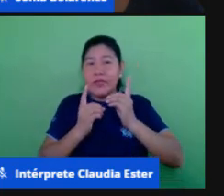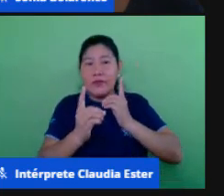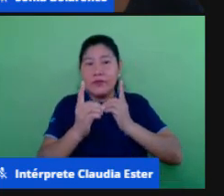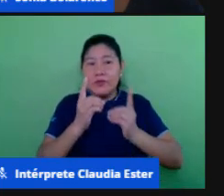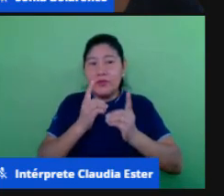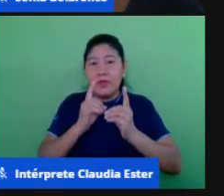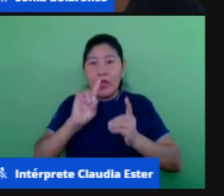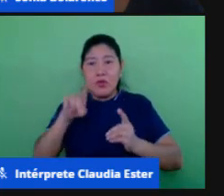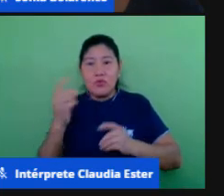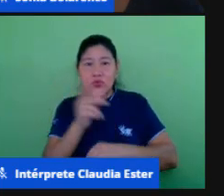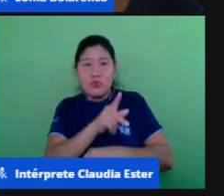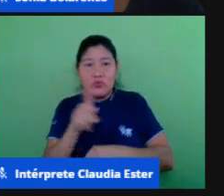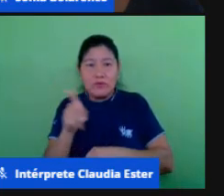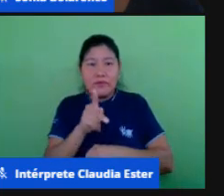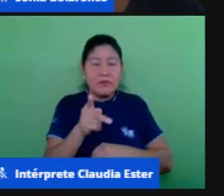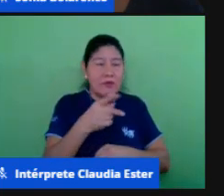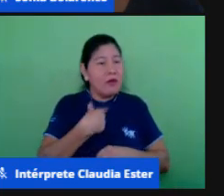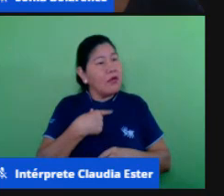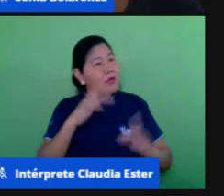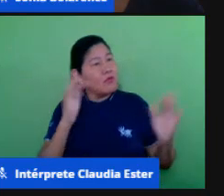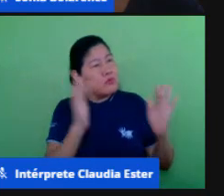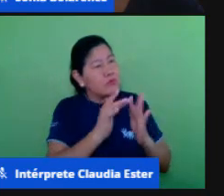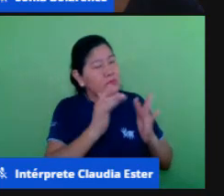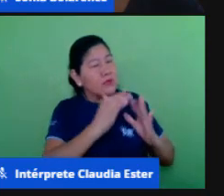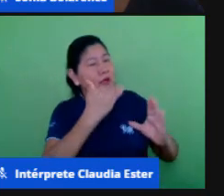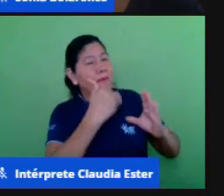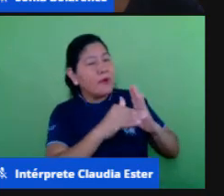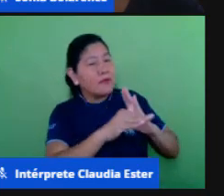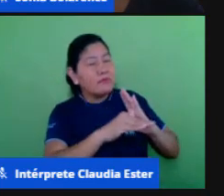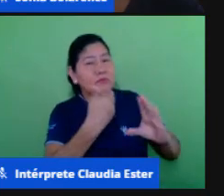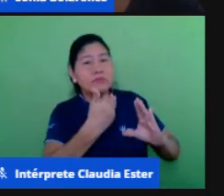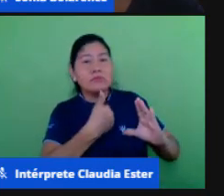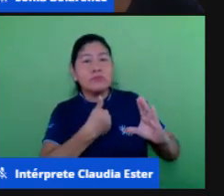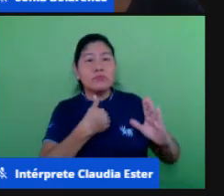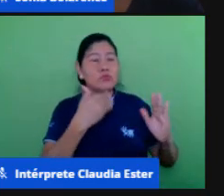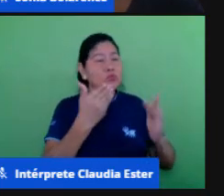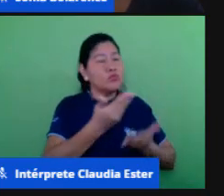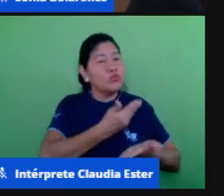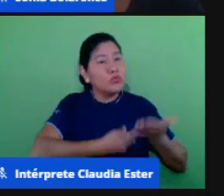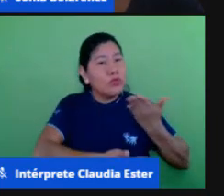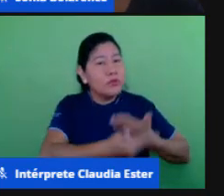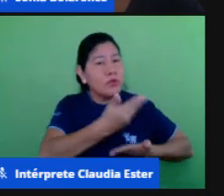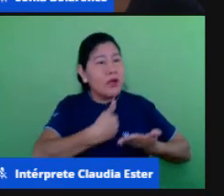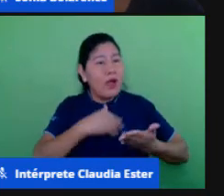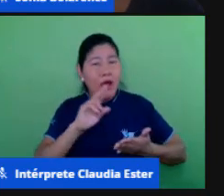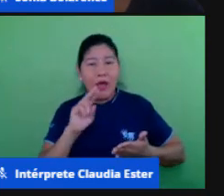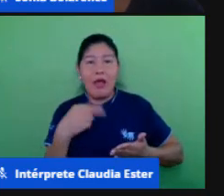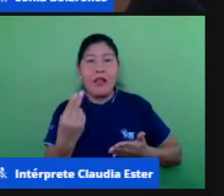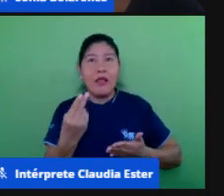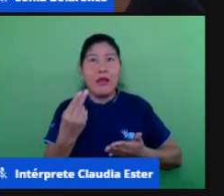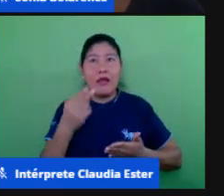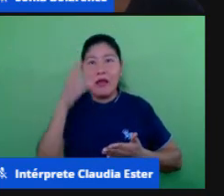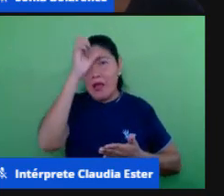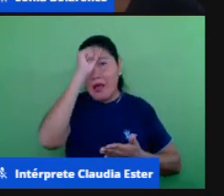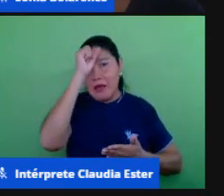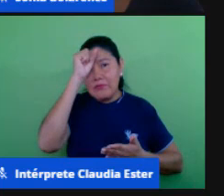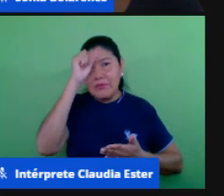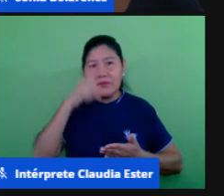educadores com outros professores e nós nós nos enteramos das TICs né